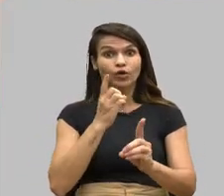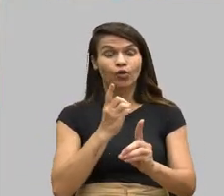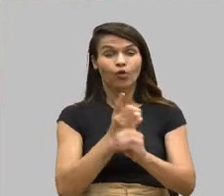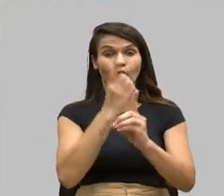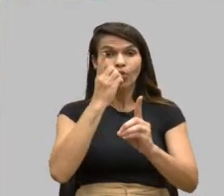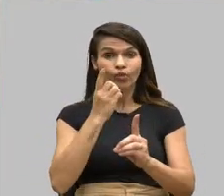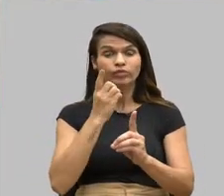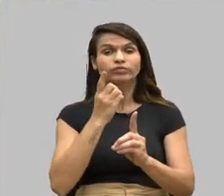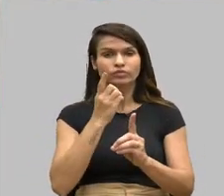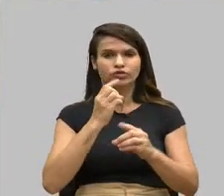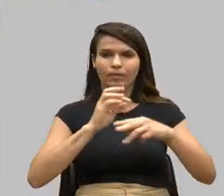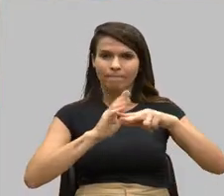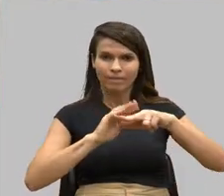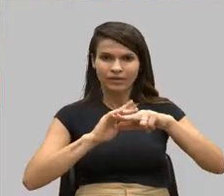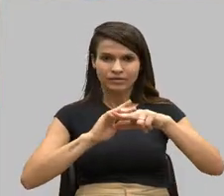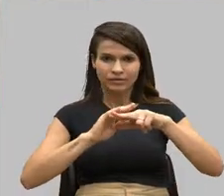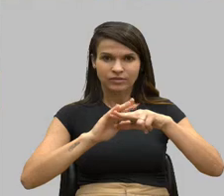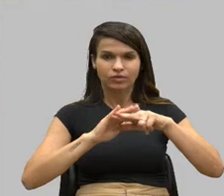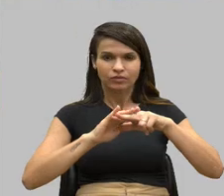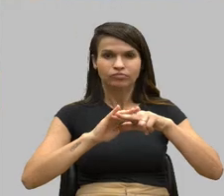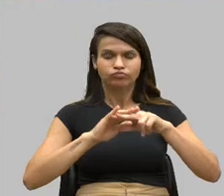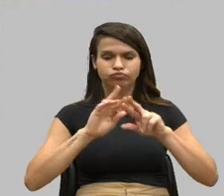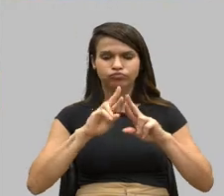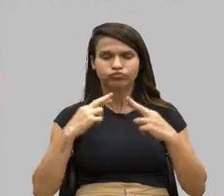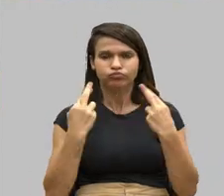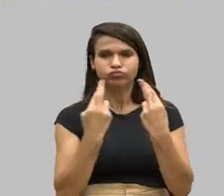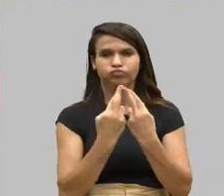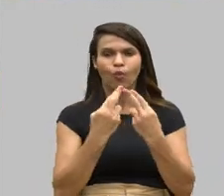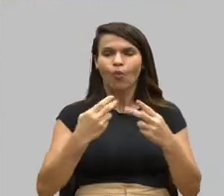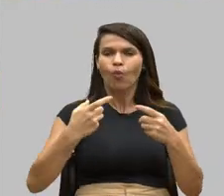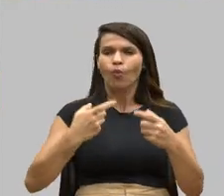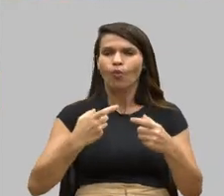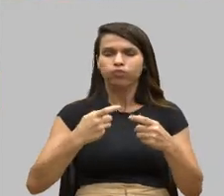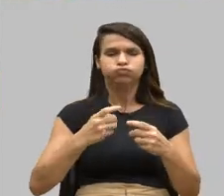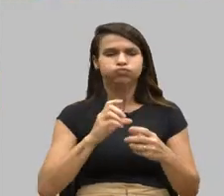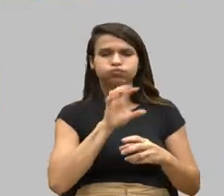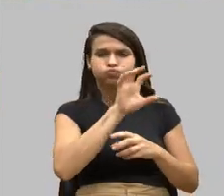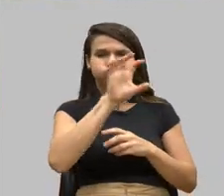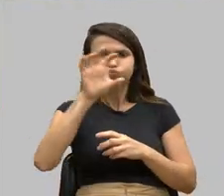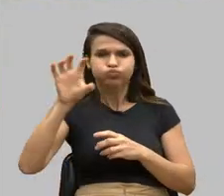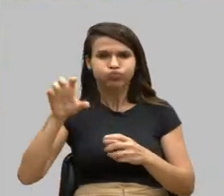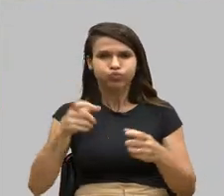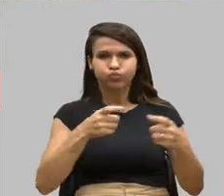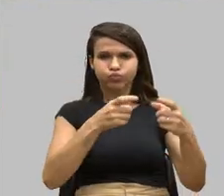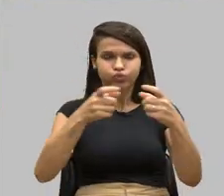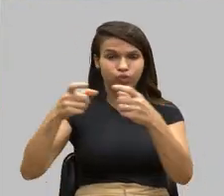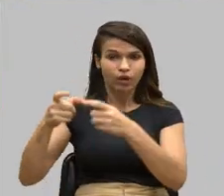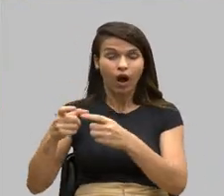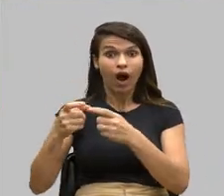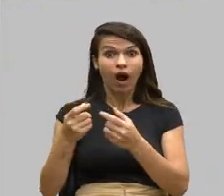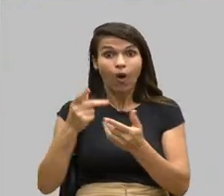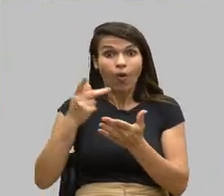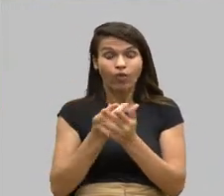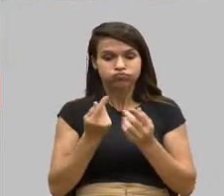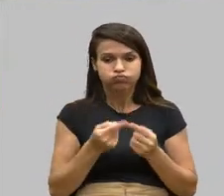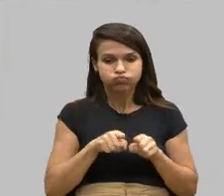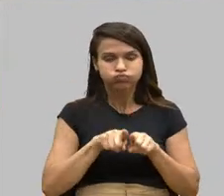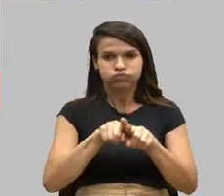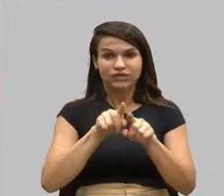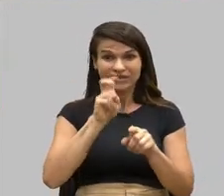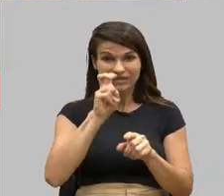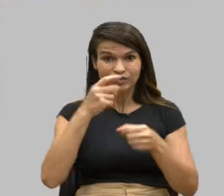podíamos nos reunir em um só lugar, pelas dimensões do Brasil, enquanto aconteceu simultaneamente em cinco cidades,